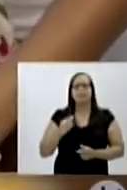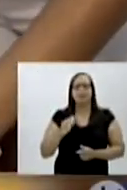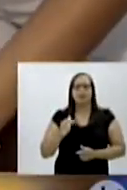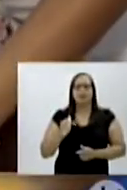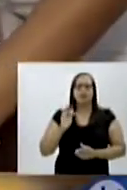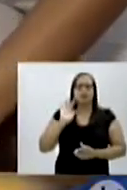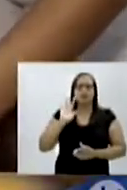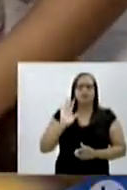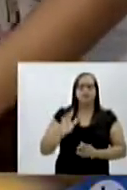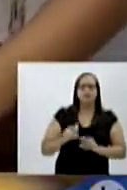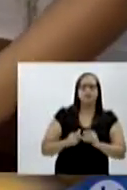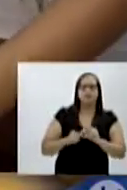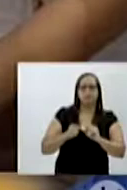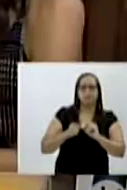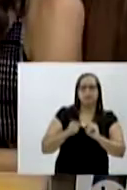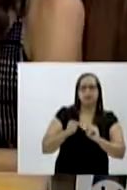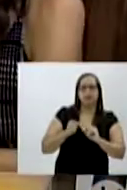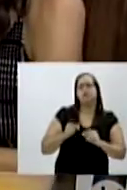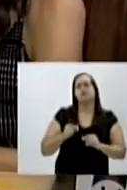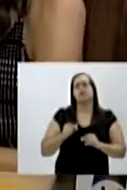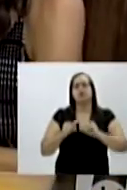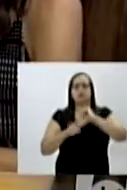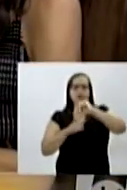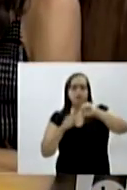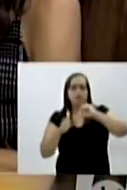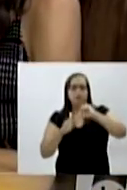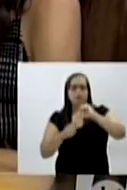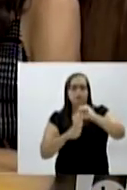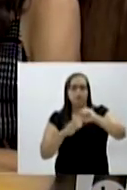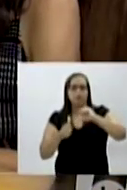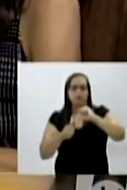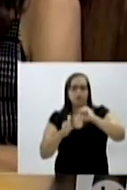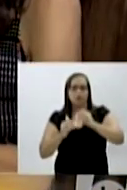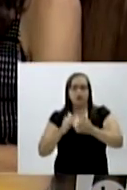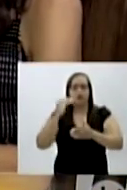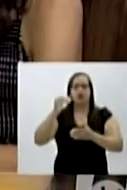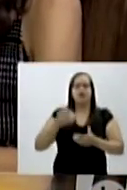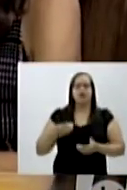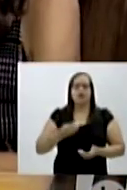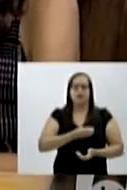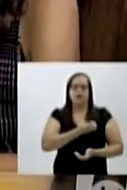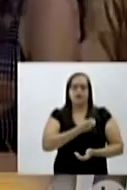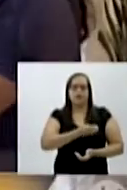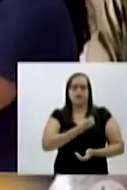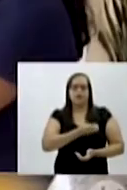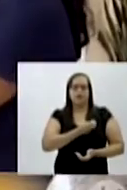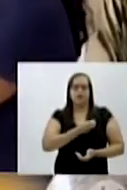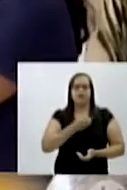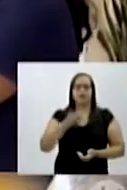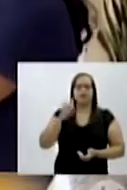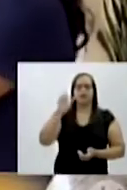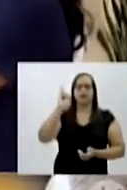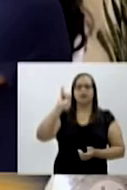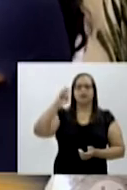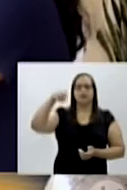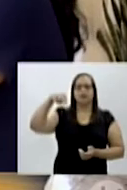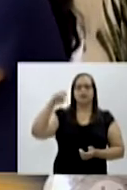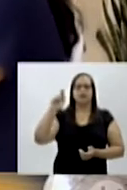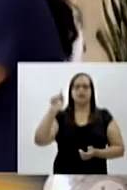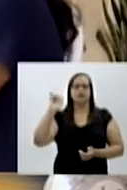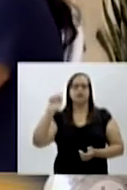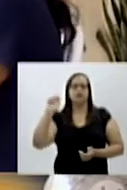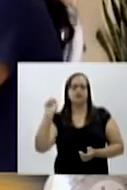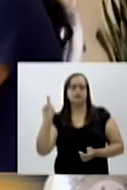professora Silvana, e como ela mudou a vida da aluna Ingrid. Porque antes nós vamos entrar na vida